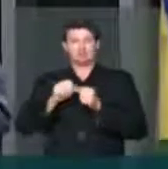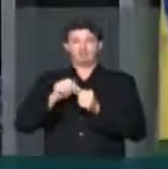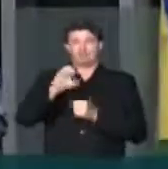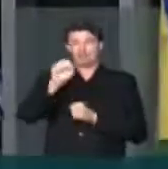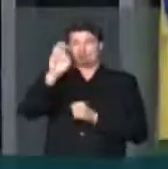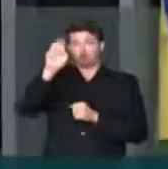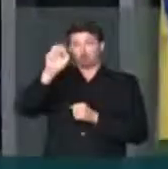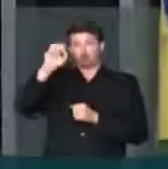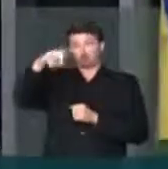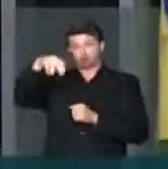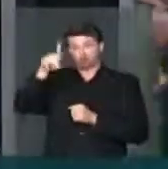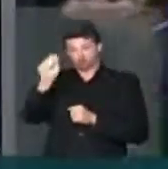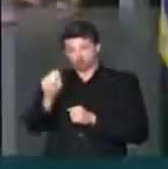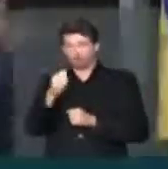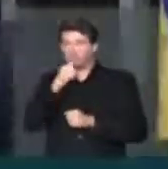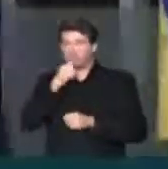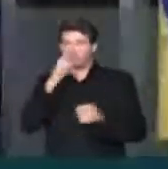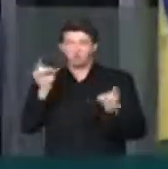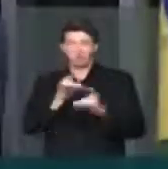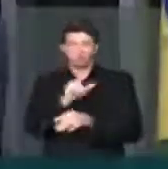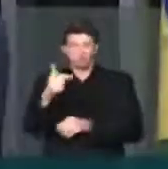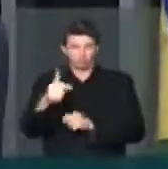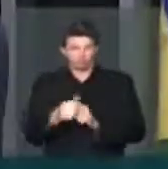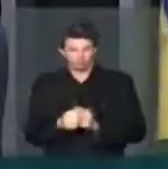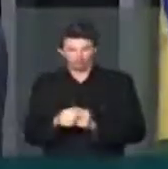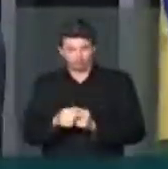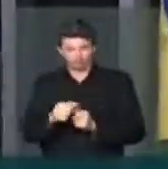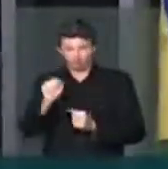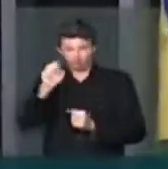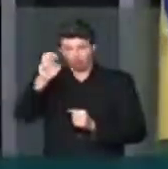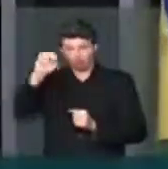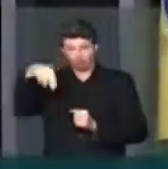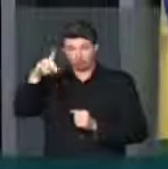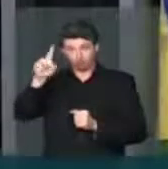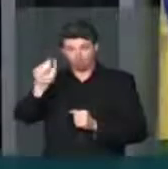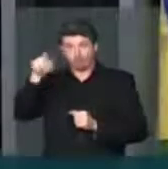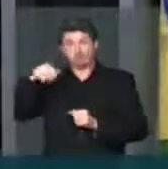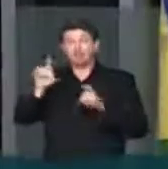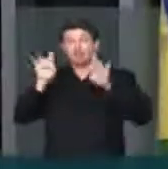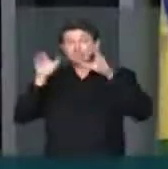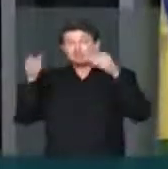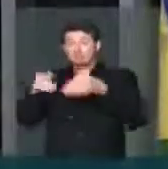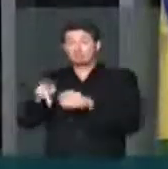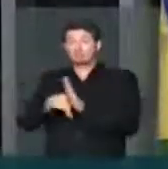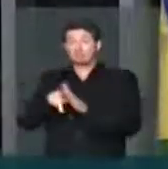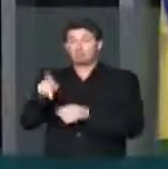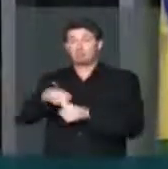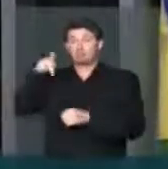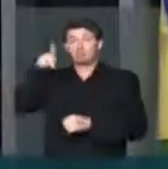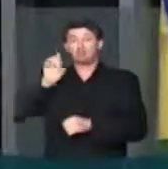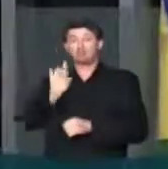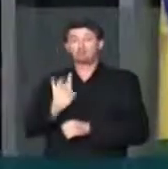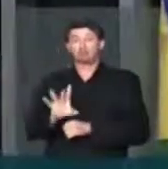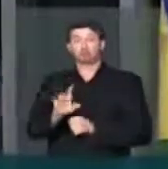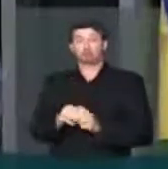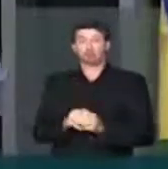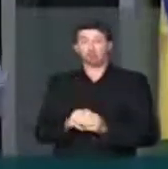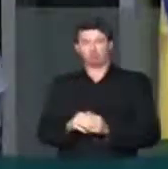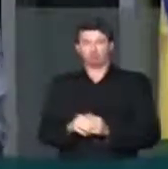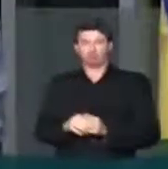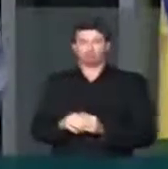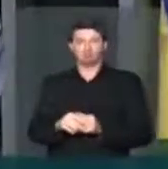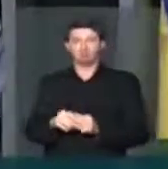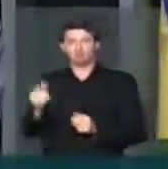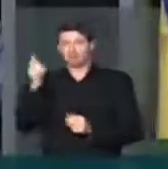sondas não estão prontas, essas sondas são para um mercado específico da Petrobras para fazer